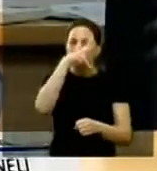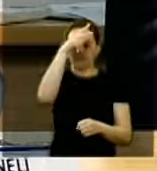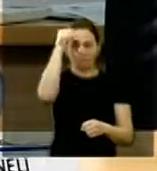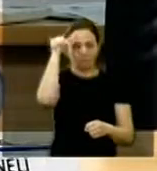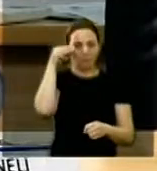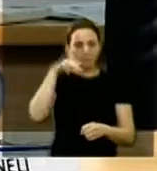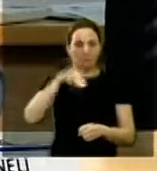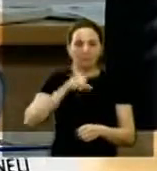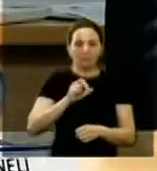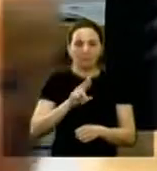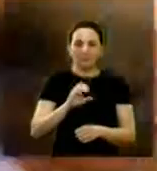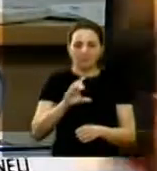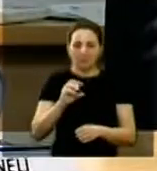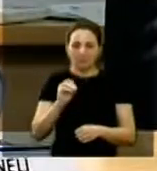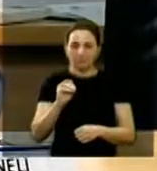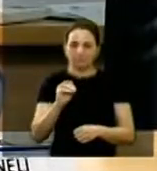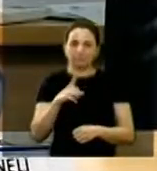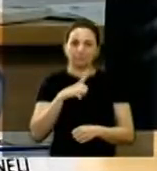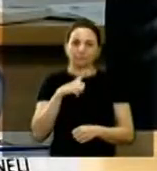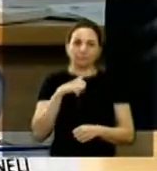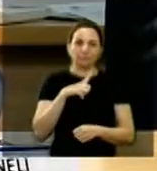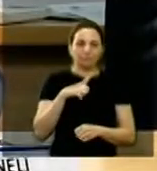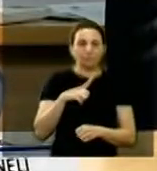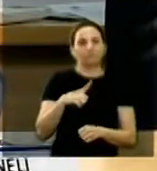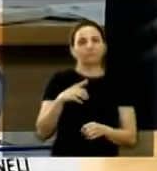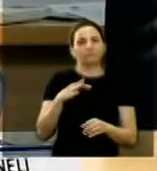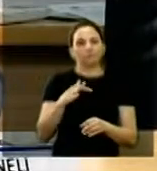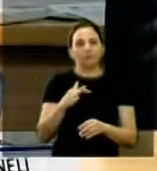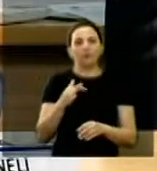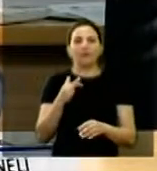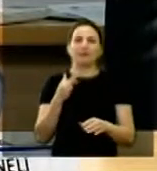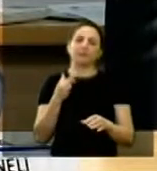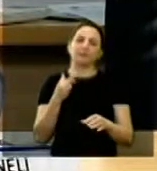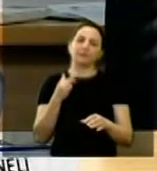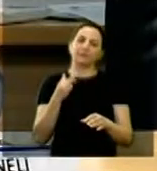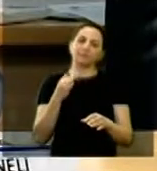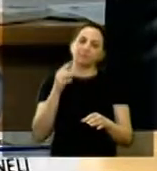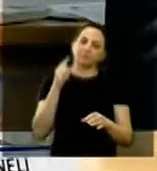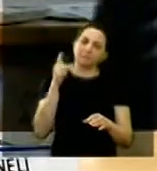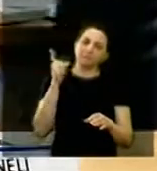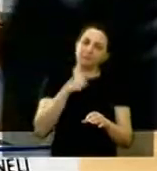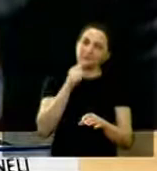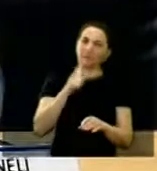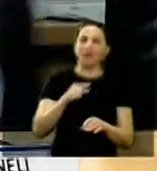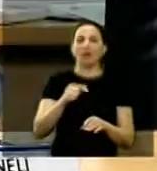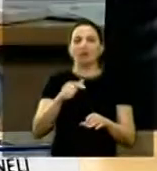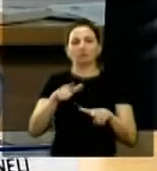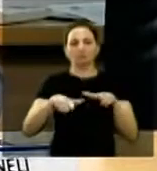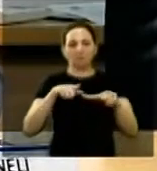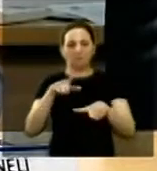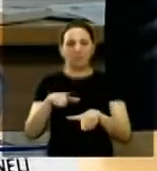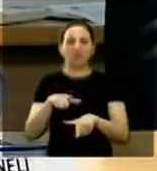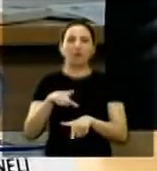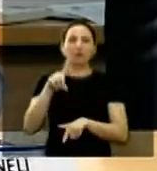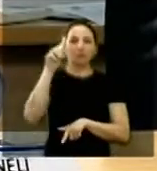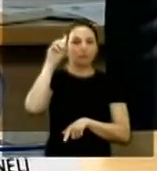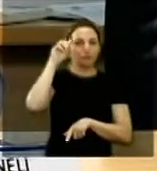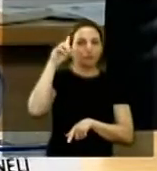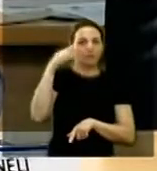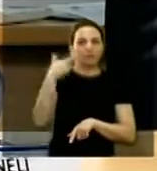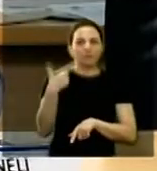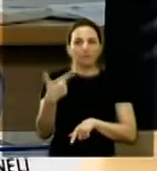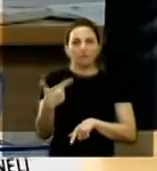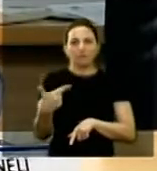Marcelo Barbieri concedeu ponto facultativo para o dia 27 de outubro em razão do dia do servidor